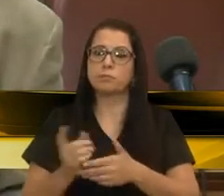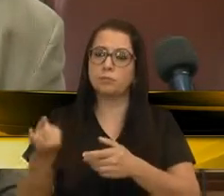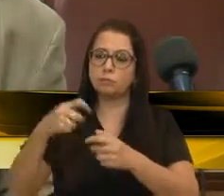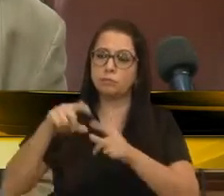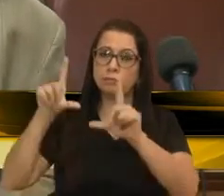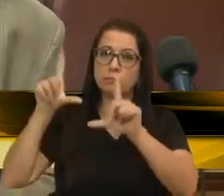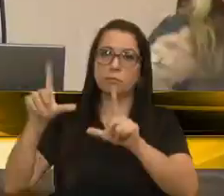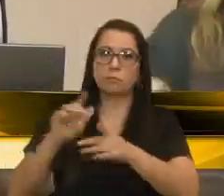placas. Ok.